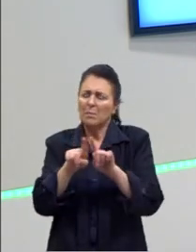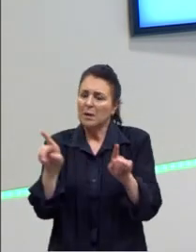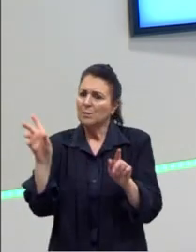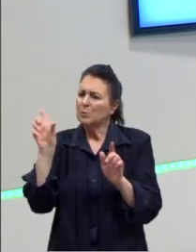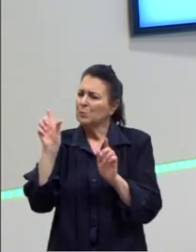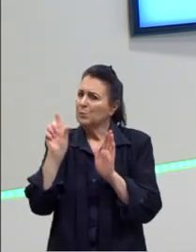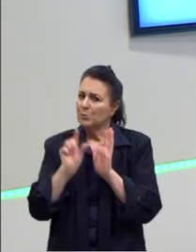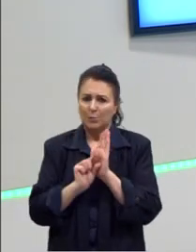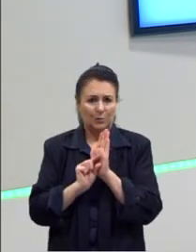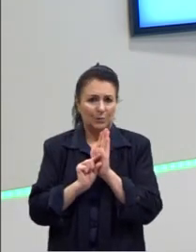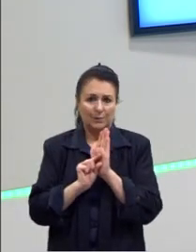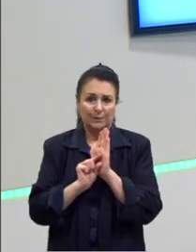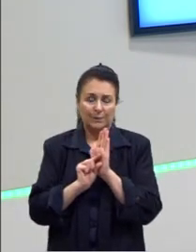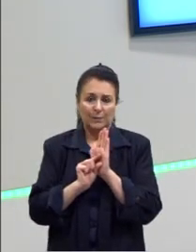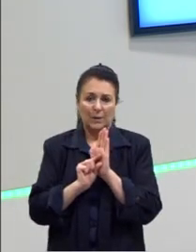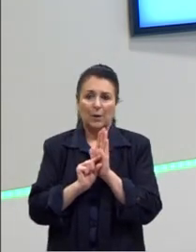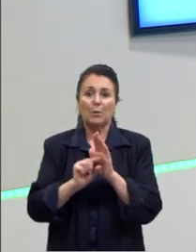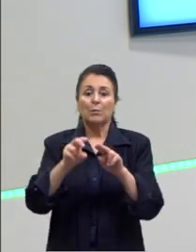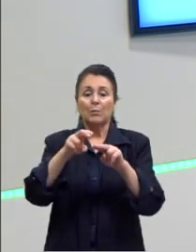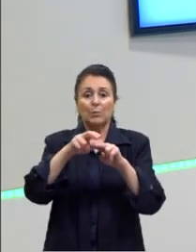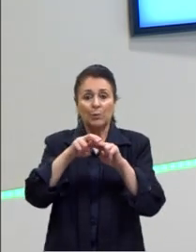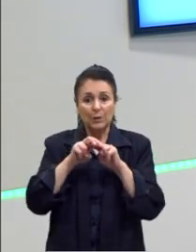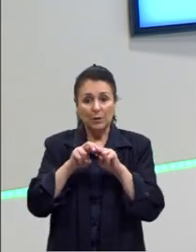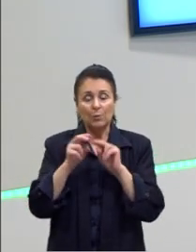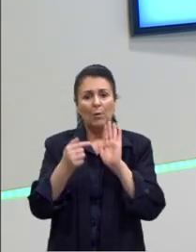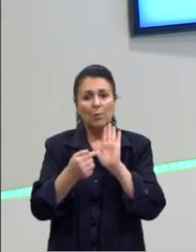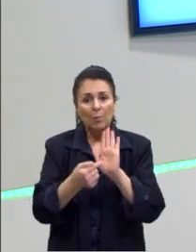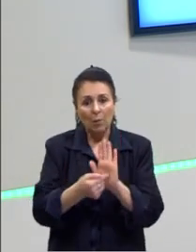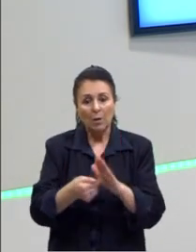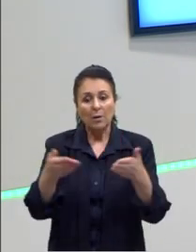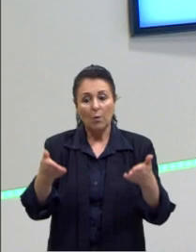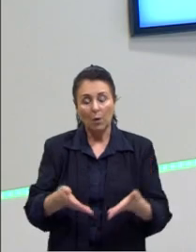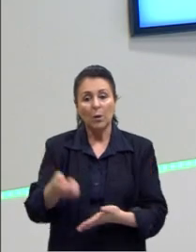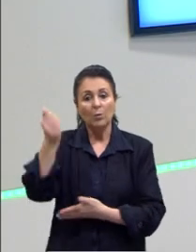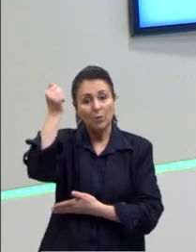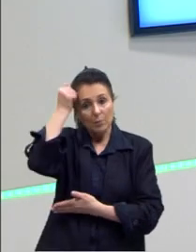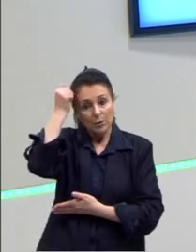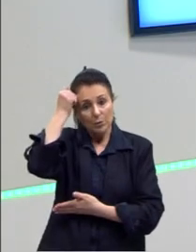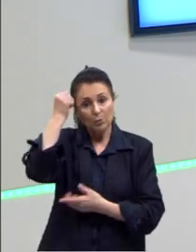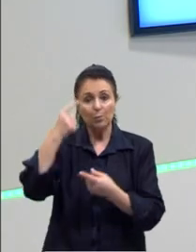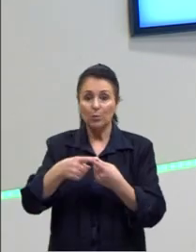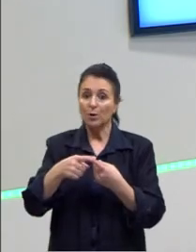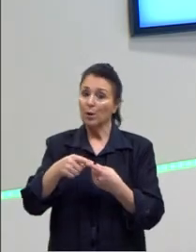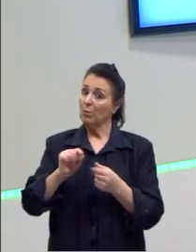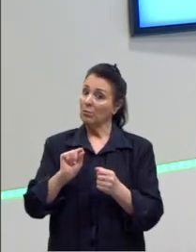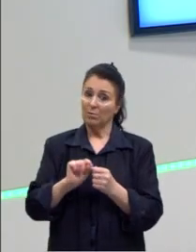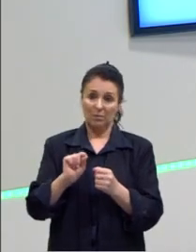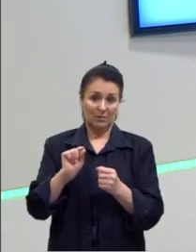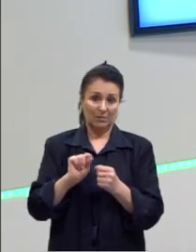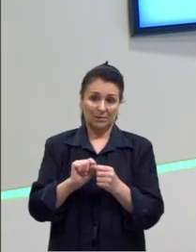remota. E eu estou mostrando o meu arrependimento de não ter feito aquilo ali. Ok?